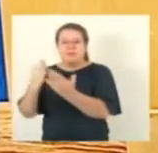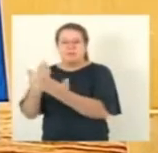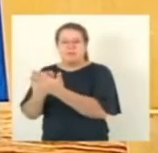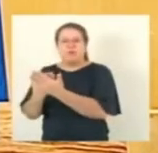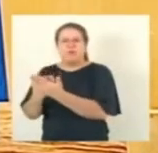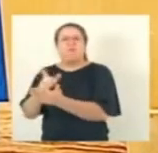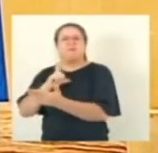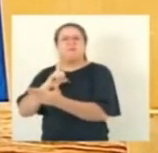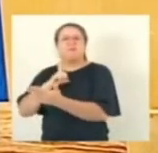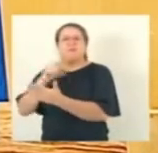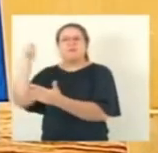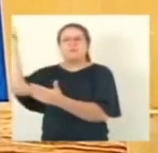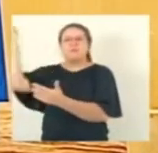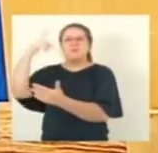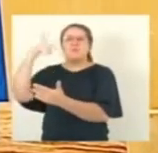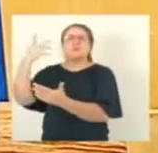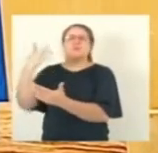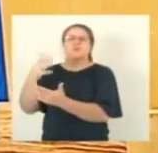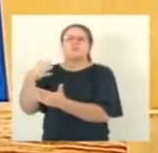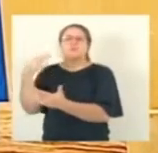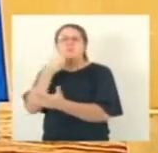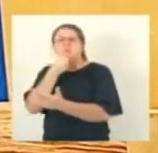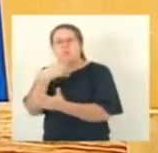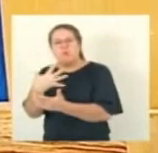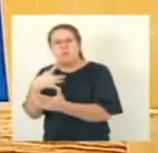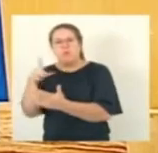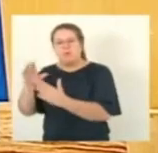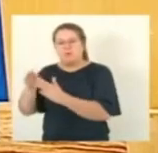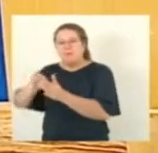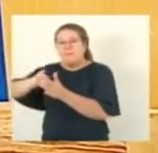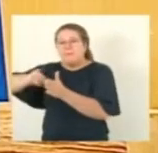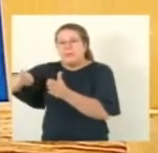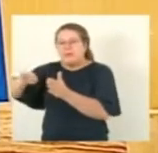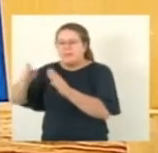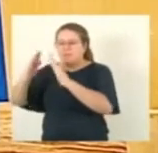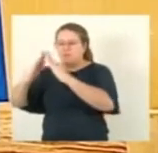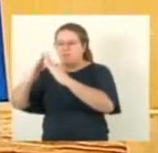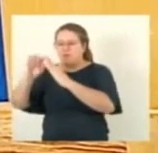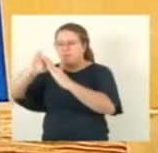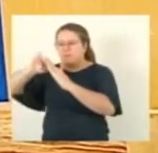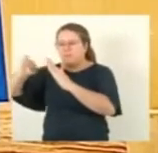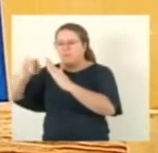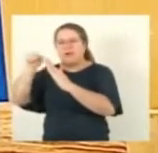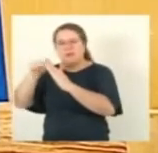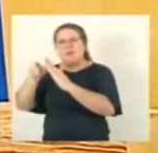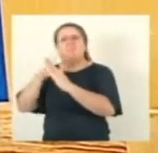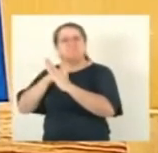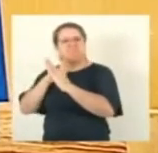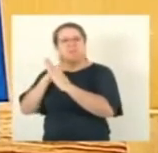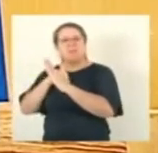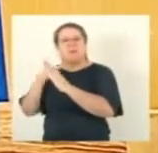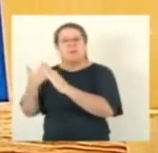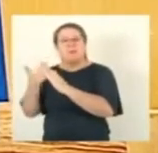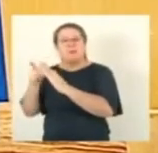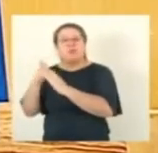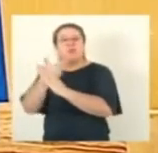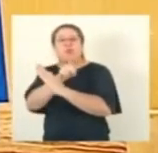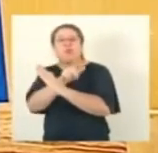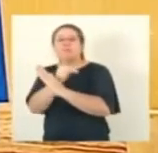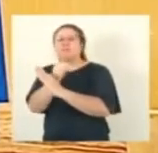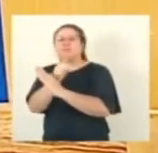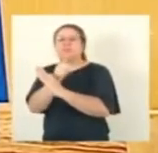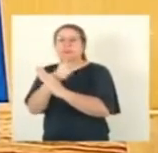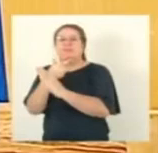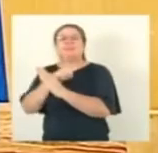outra não pode ser climatizada, porque, segundo a diretora informou, os engenheiros da SEDU disseram que há um problema na